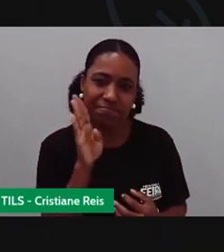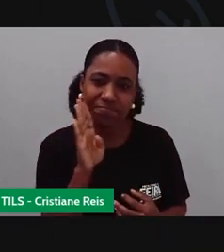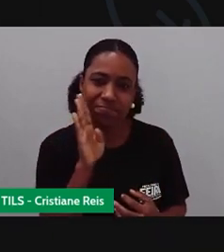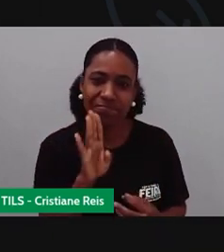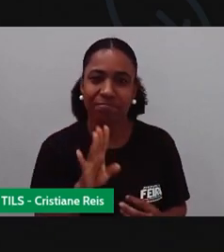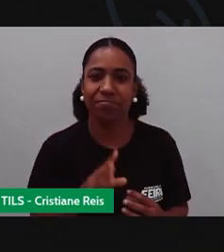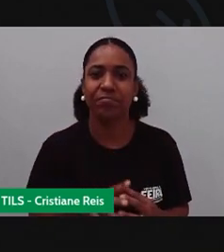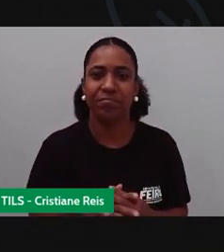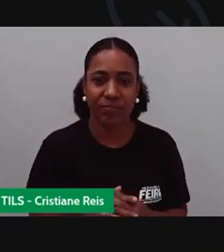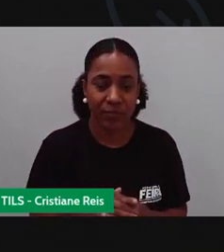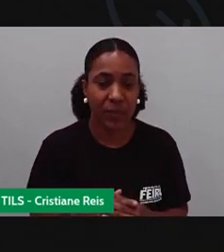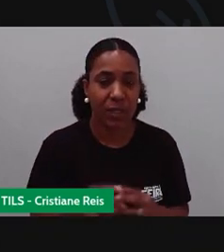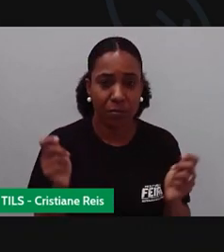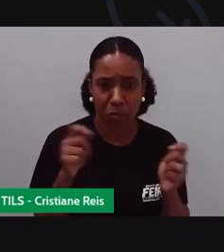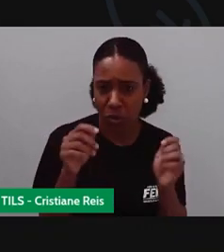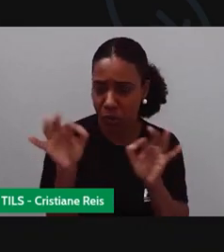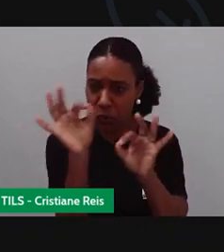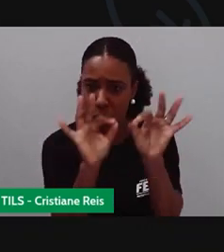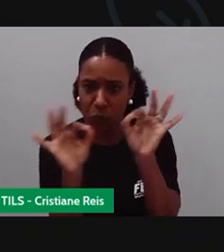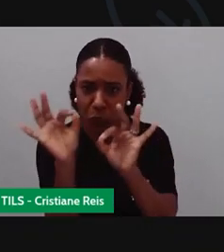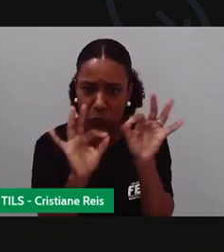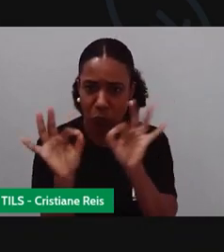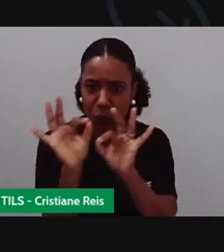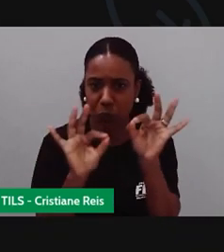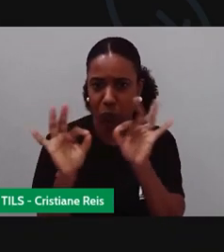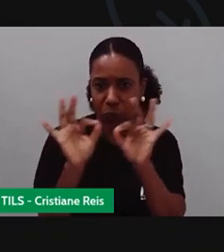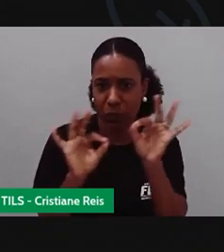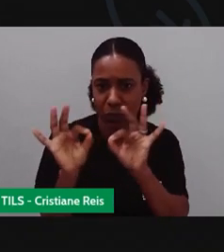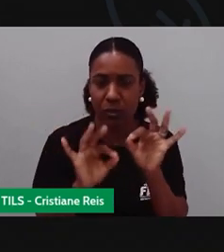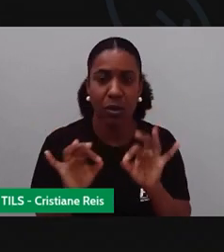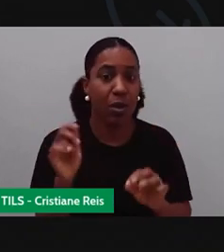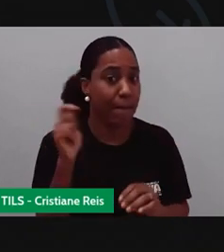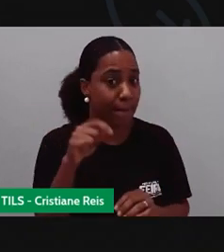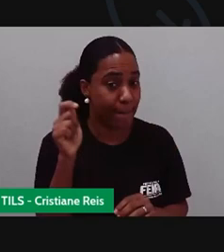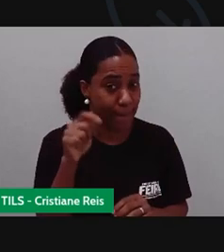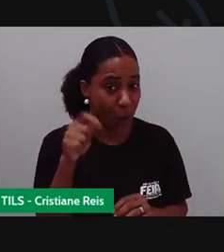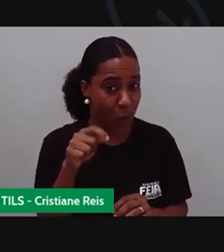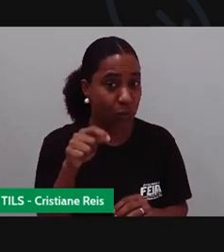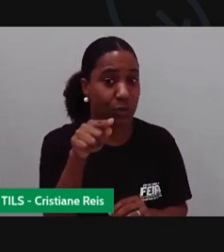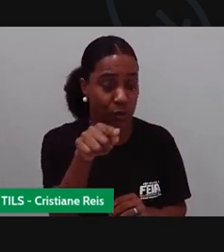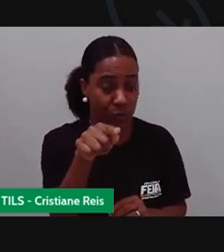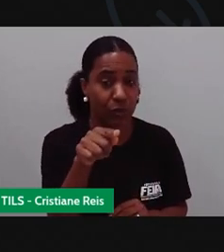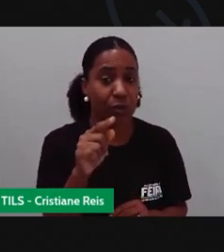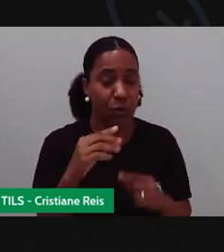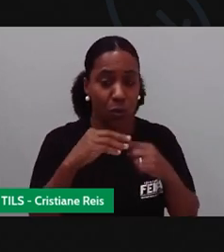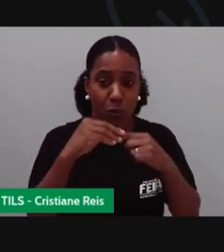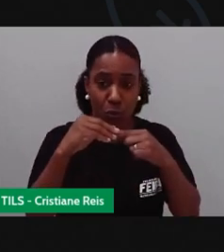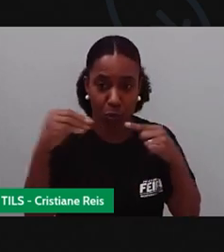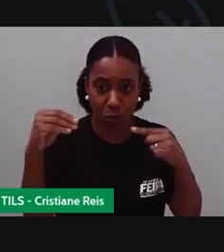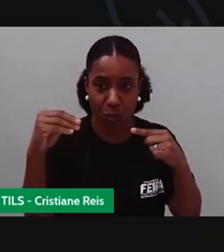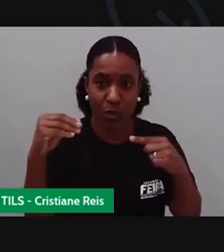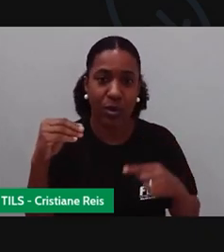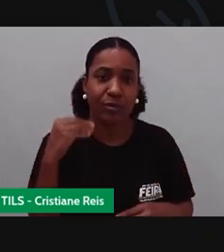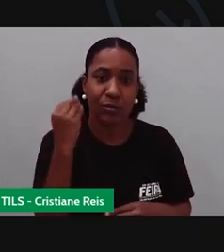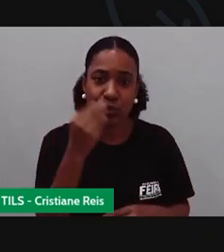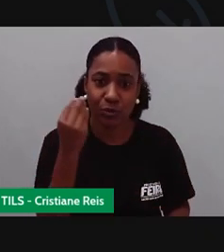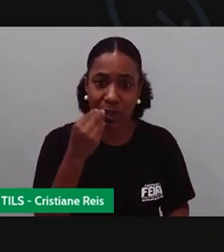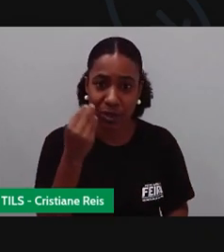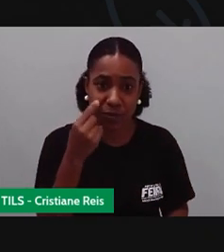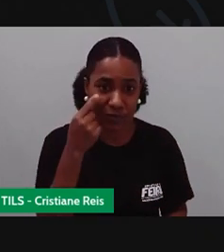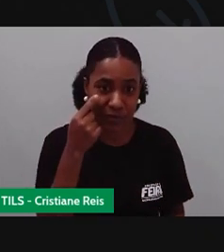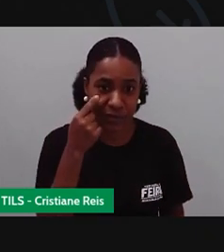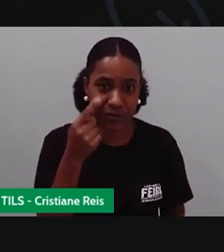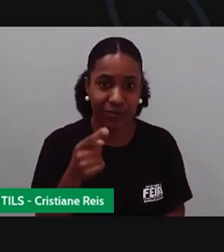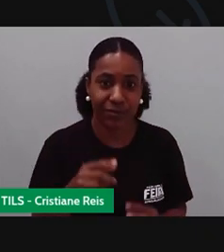Eu posso dar os retoques, não posso? Posso vir com hidrocor agora, ó. Posso misturar tinta com hidrocor. E aqui, ó.